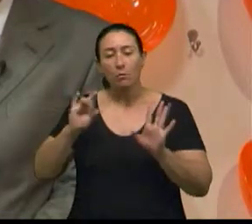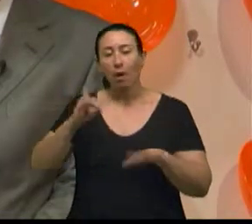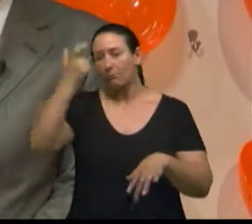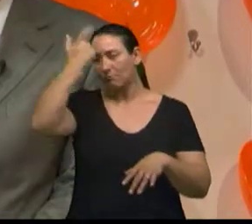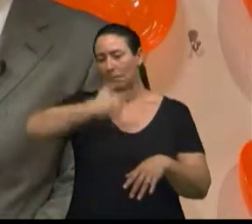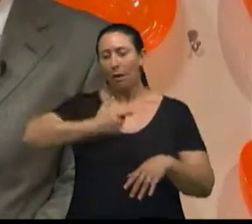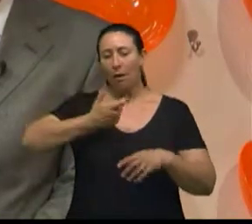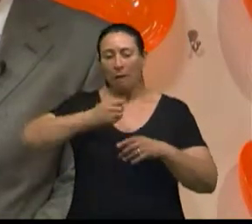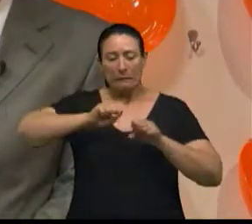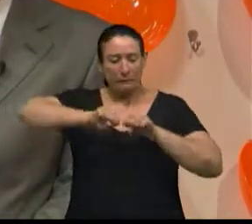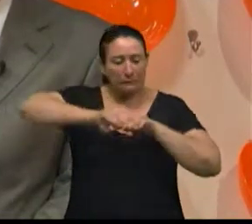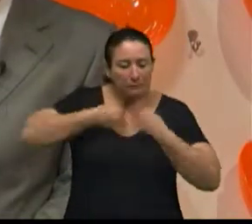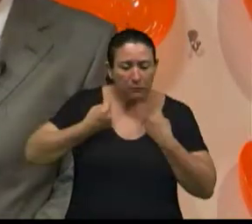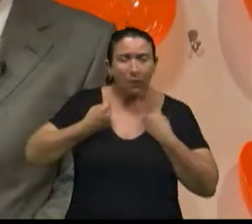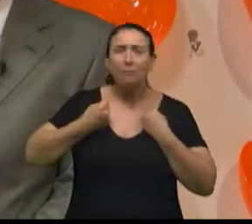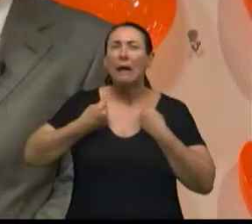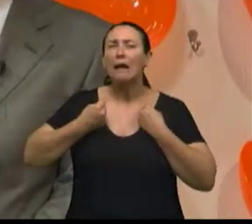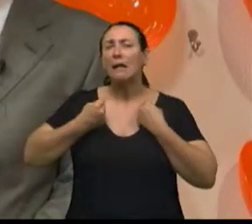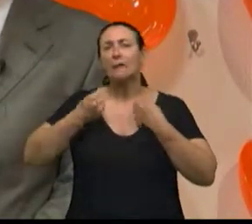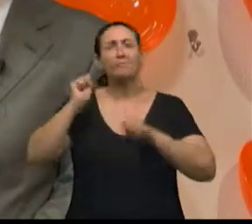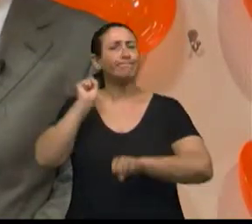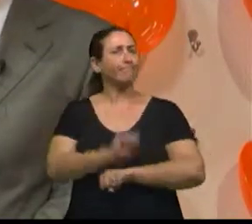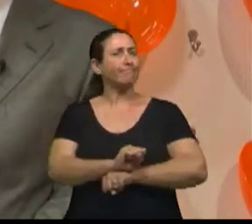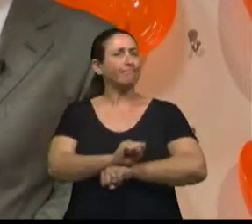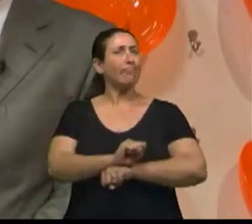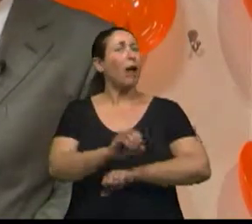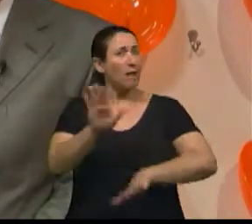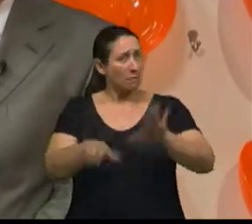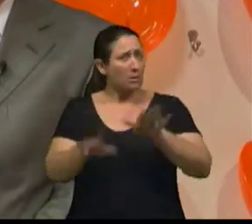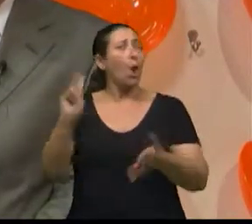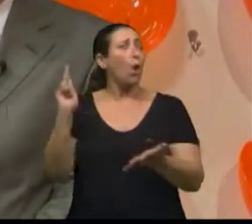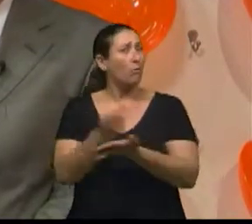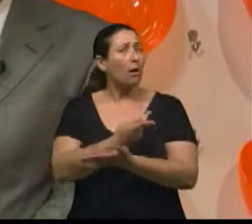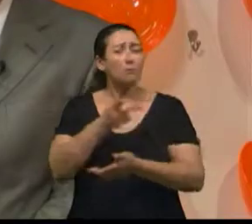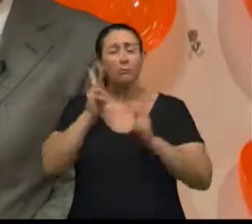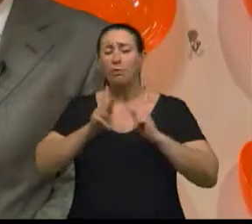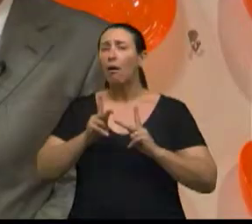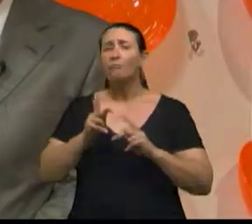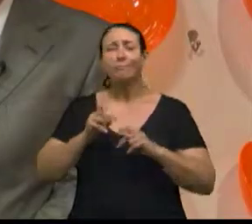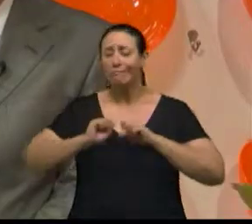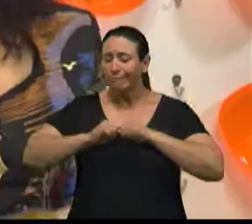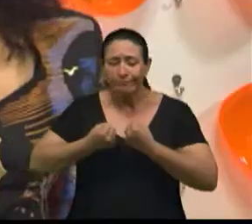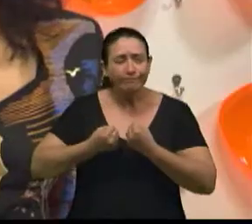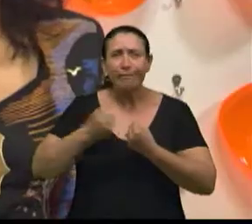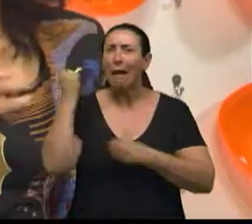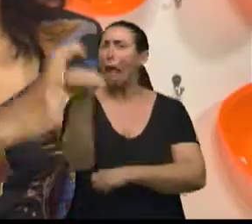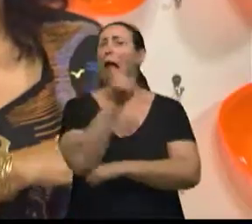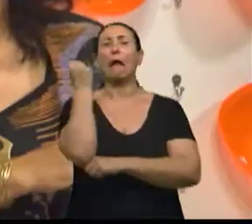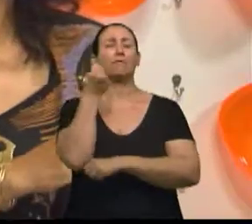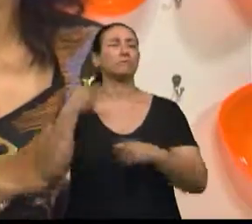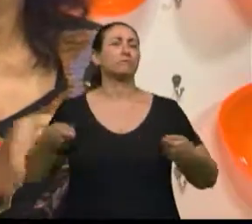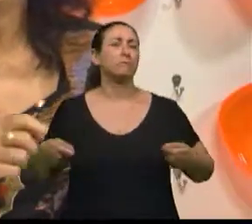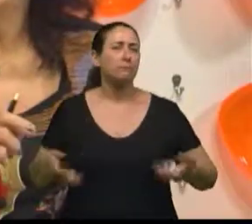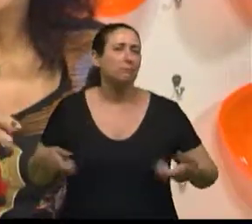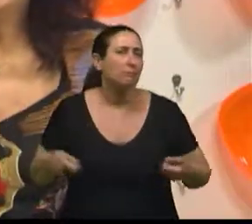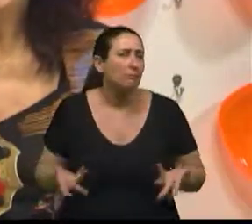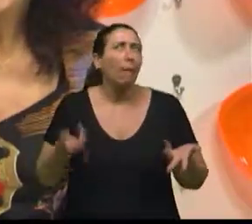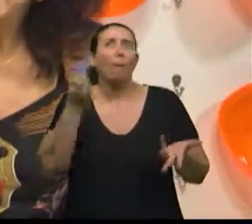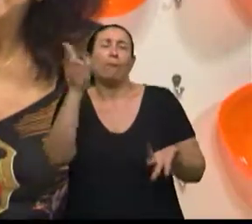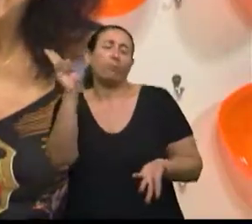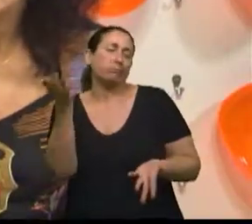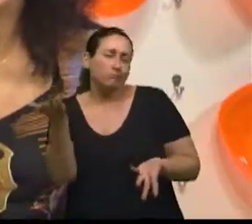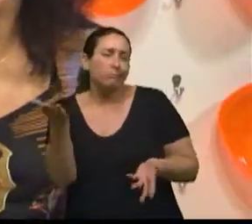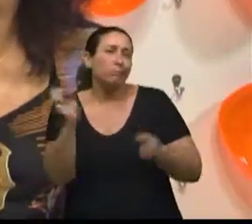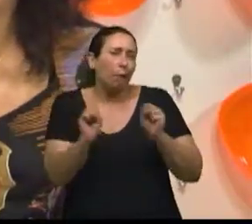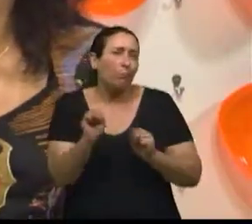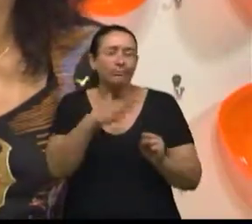temporariamente, mas ficam incapacitadas, inclusive em cadeiras de rodas em algumas situações graves. Após o vídeo, mas